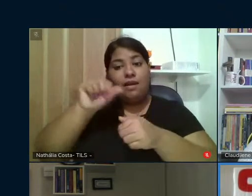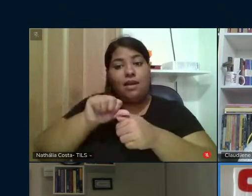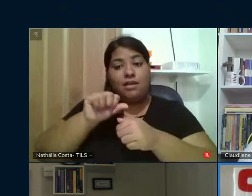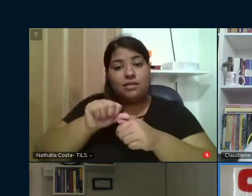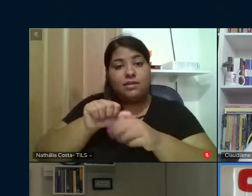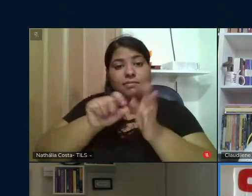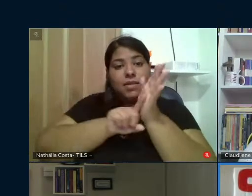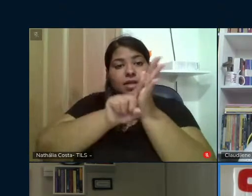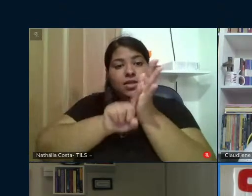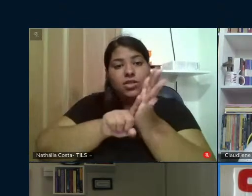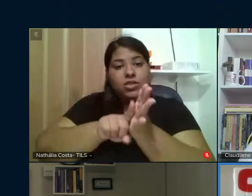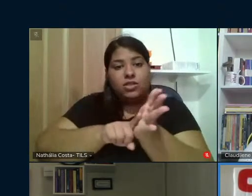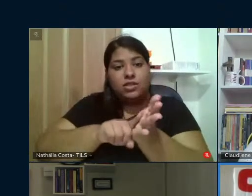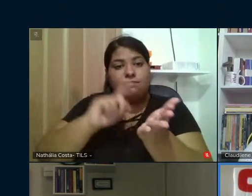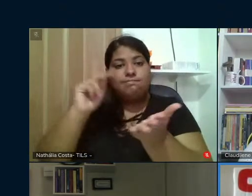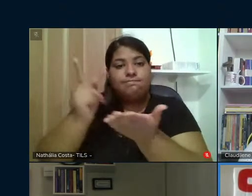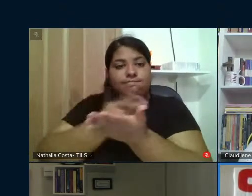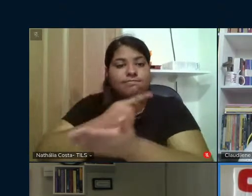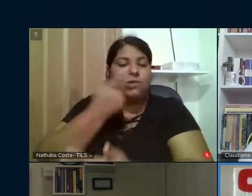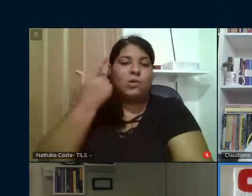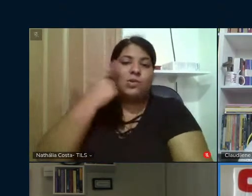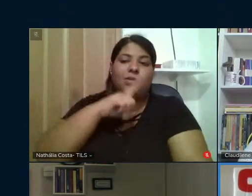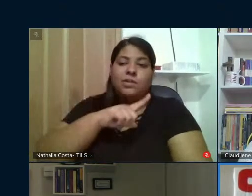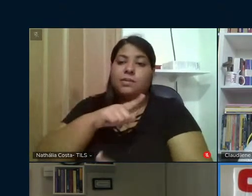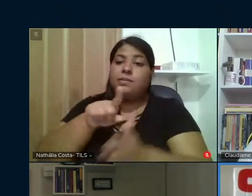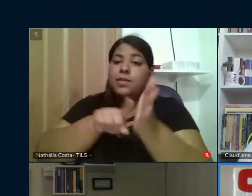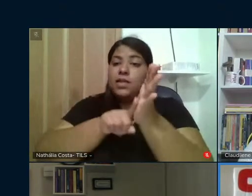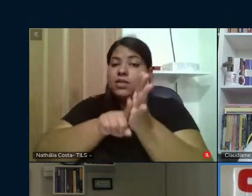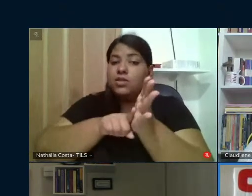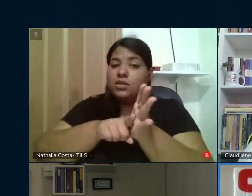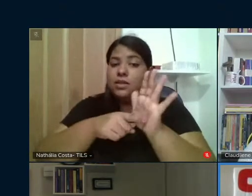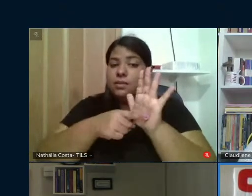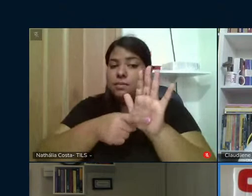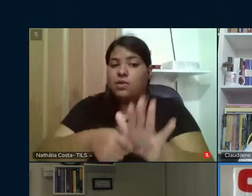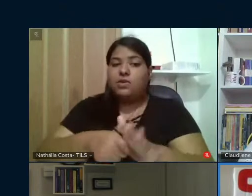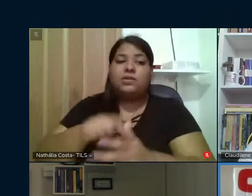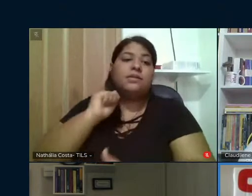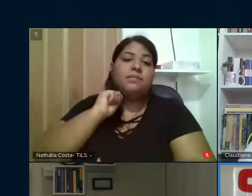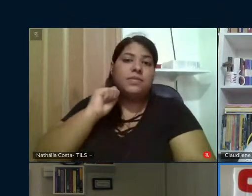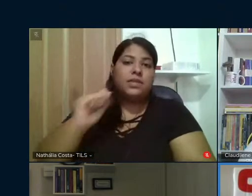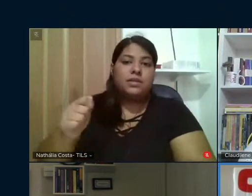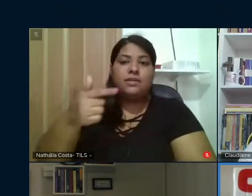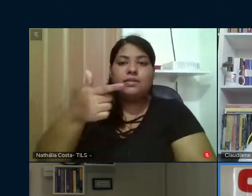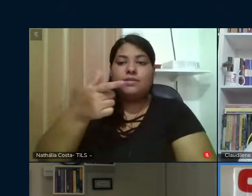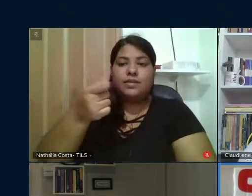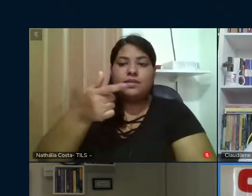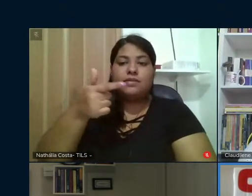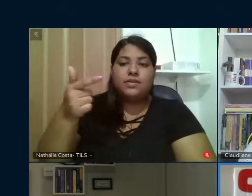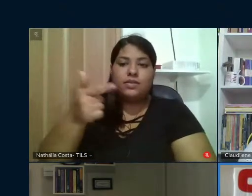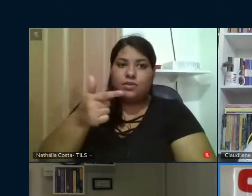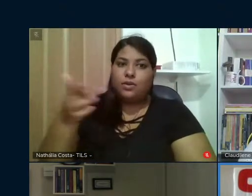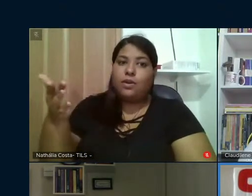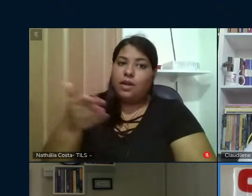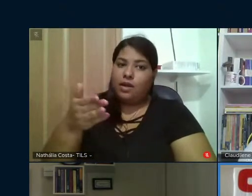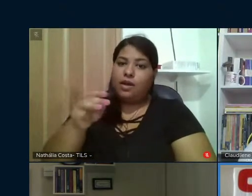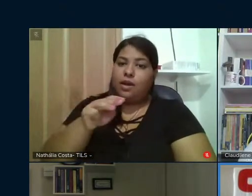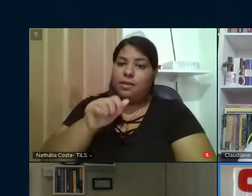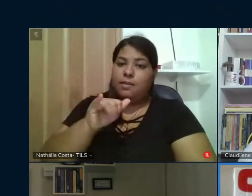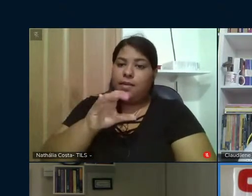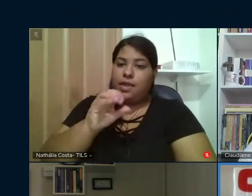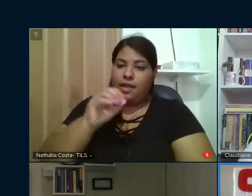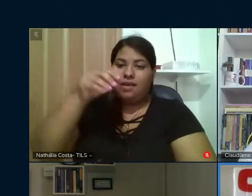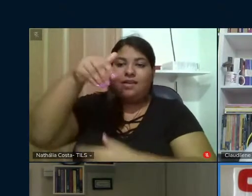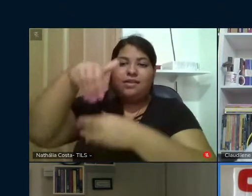pesquisa está apontando. A pesquisa foi de abril deste ano. Estamos no mês de maio, a eleição é em